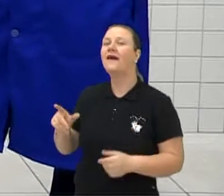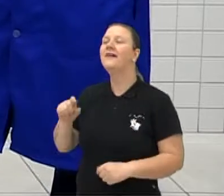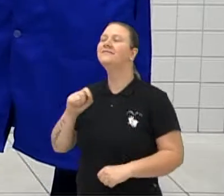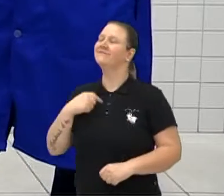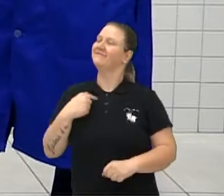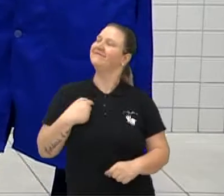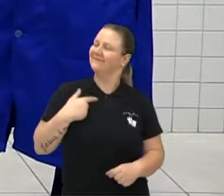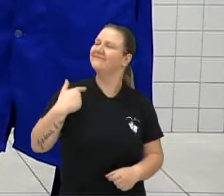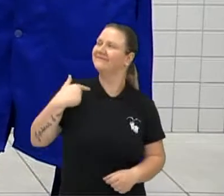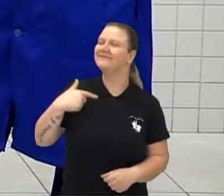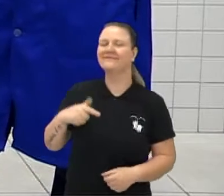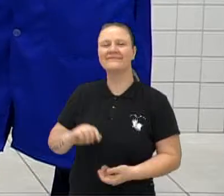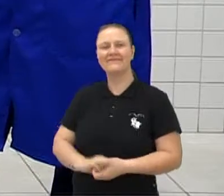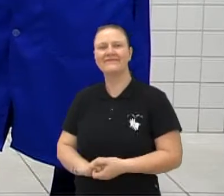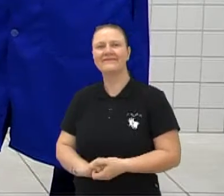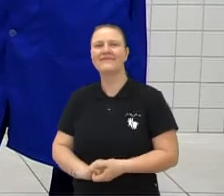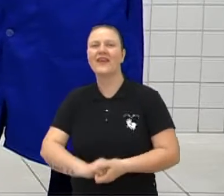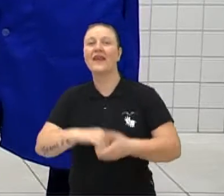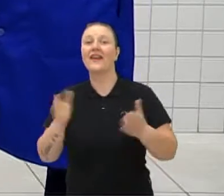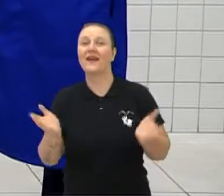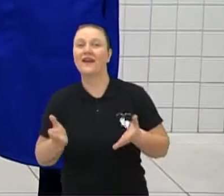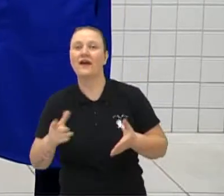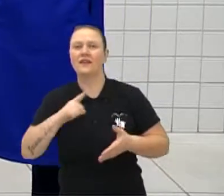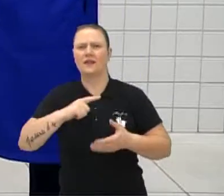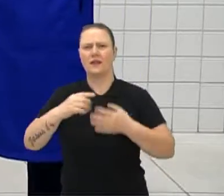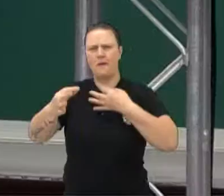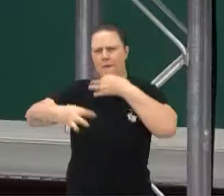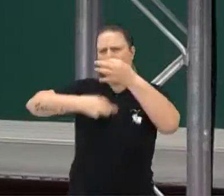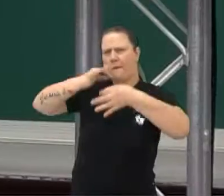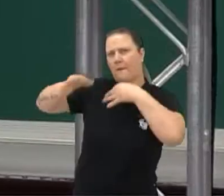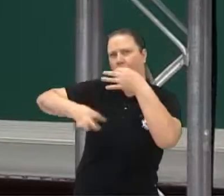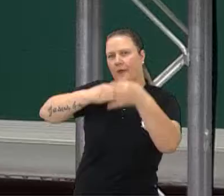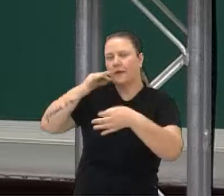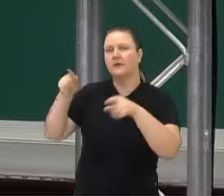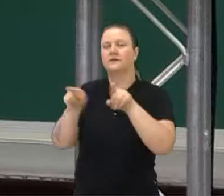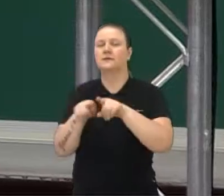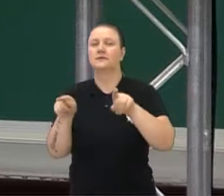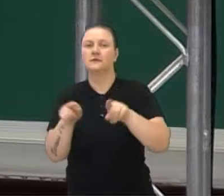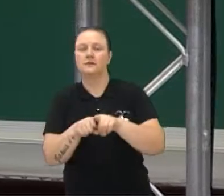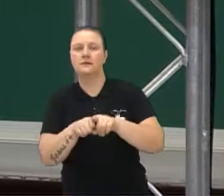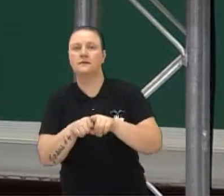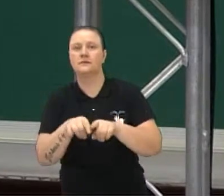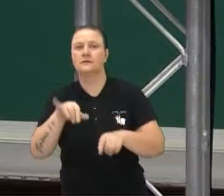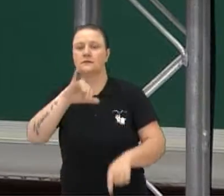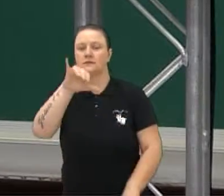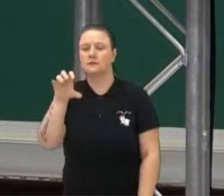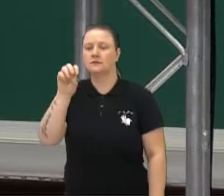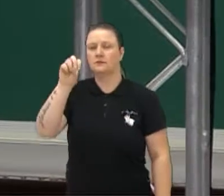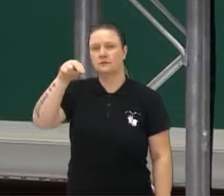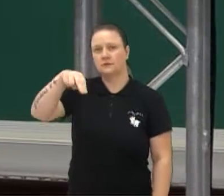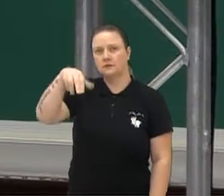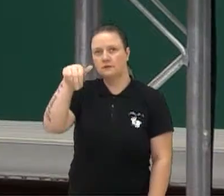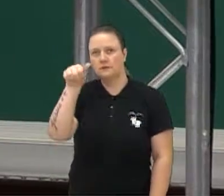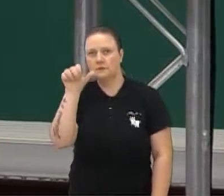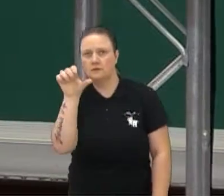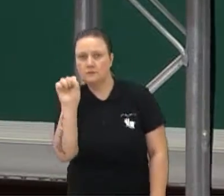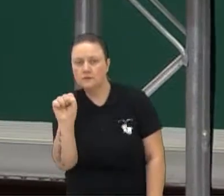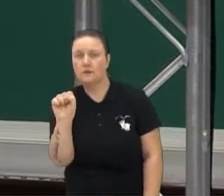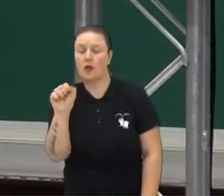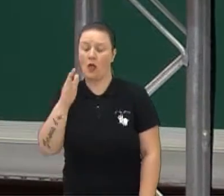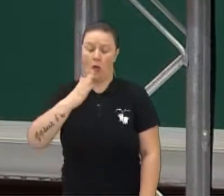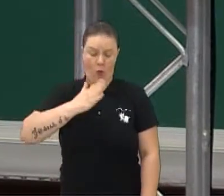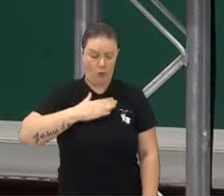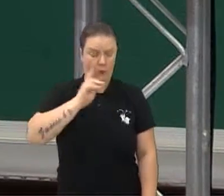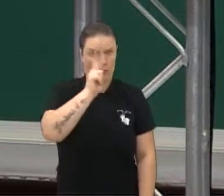Comigo, professor. Então, nós temos vários comentários, inclusive o Jonas de Lava. Meu